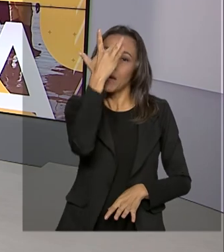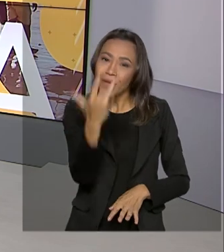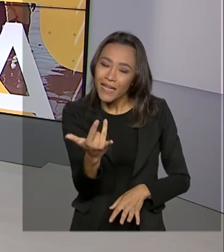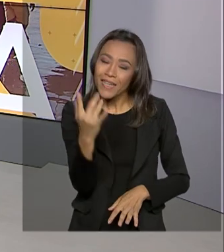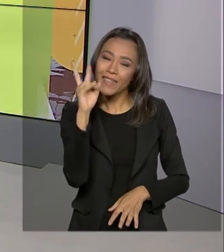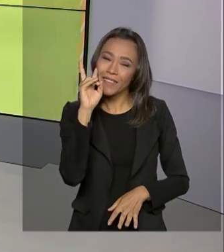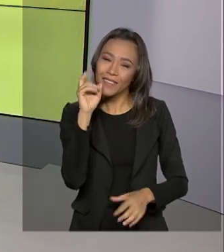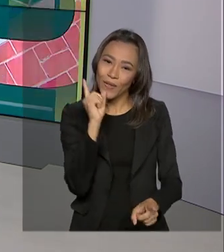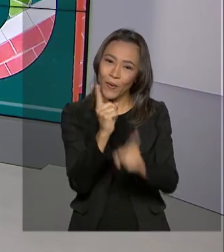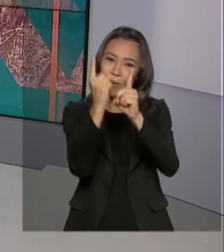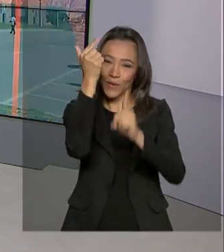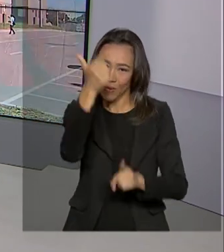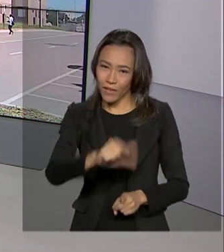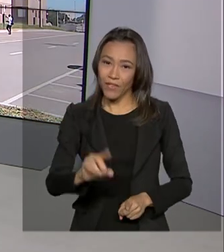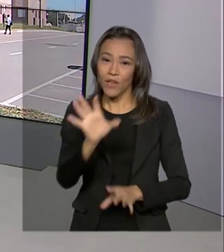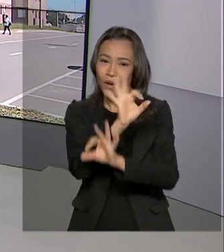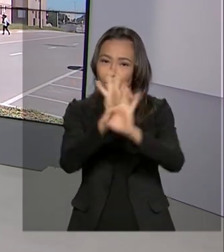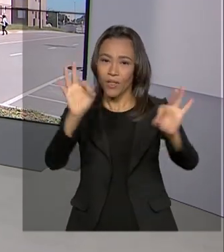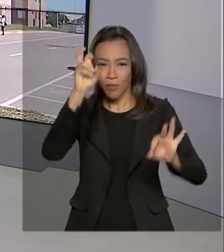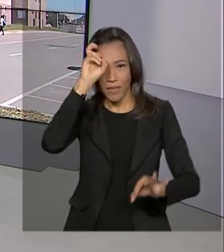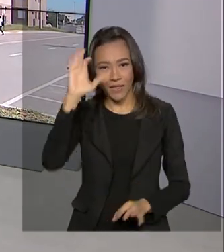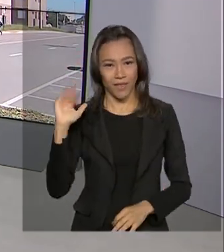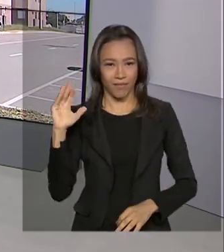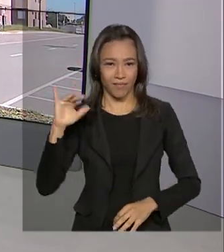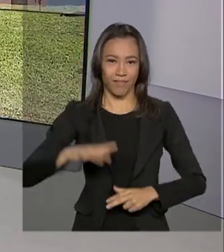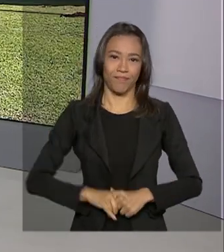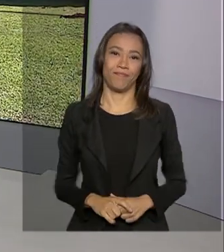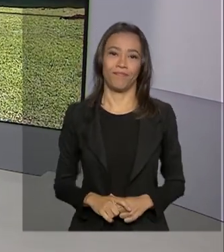gente se encontra novamente. Ótima quinta-feira. Tchau, tchau.